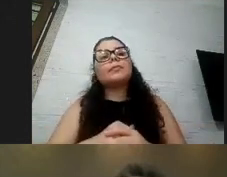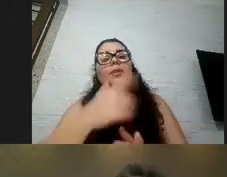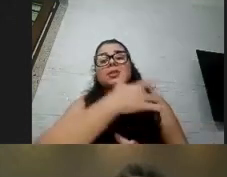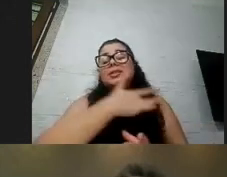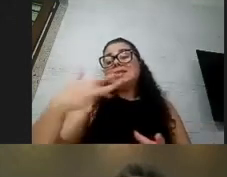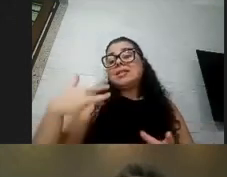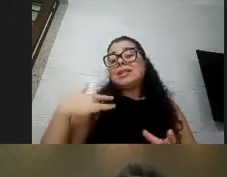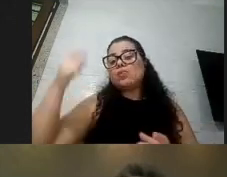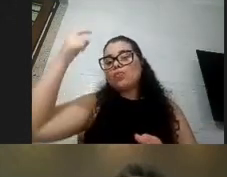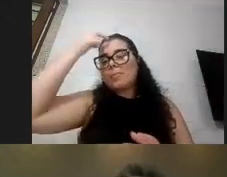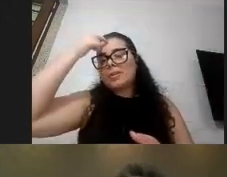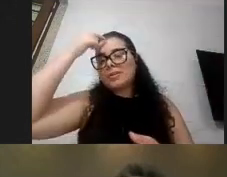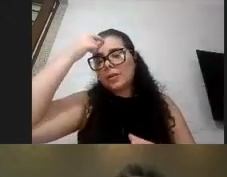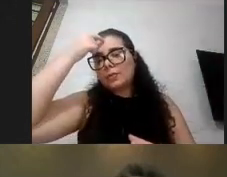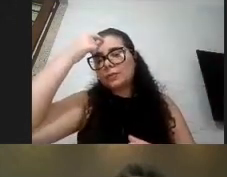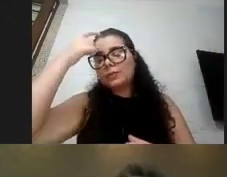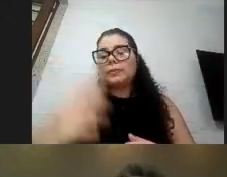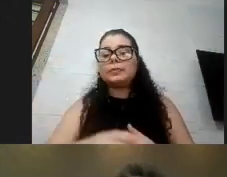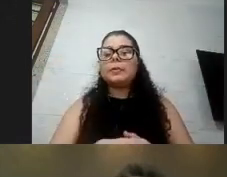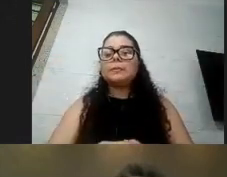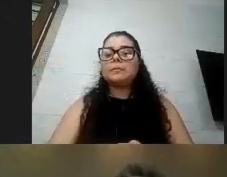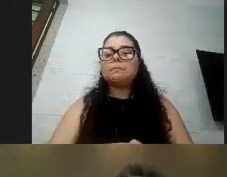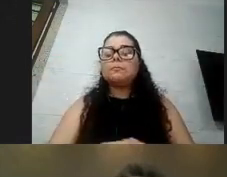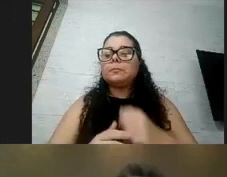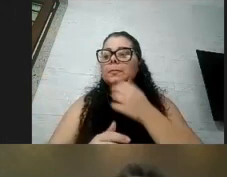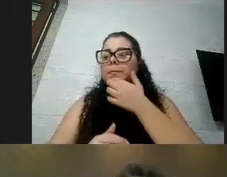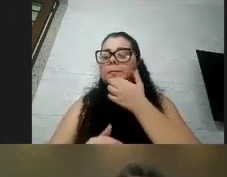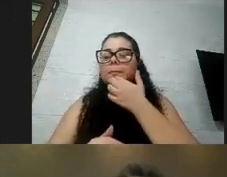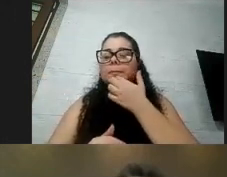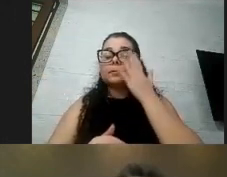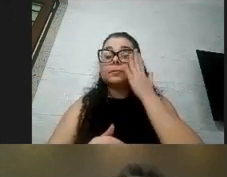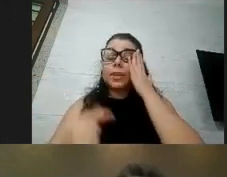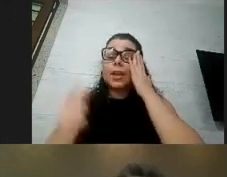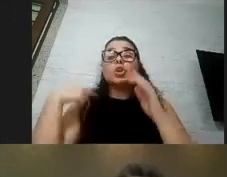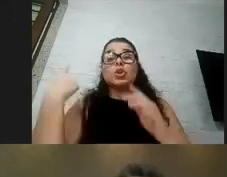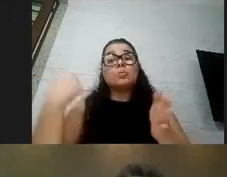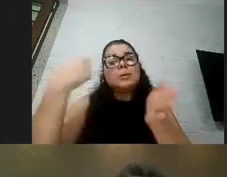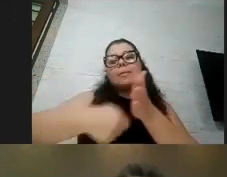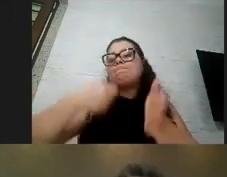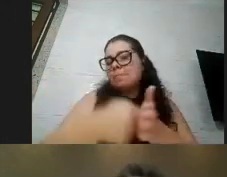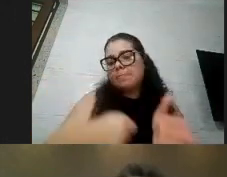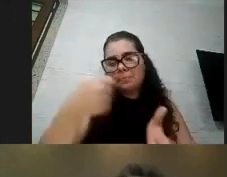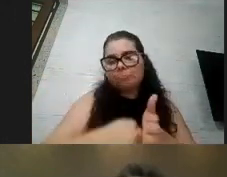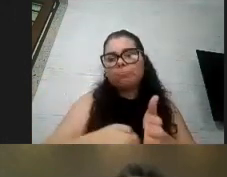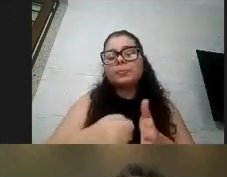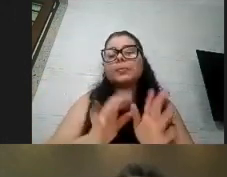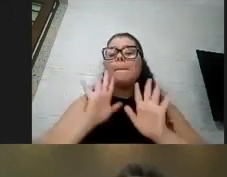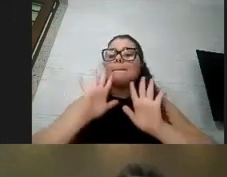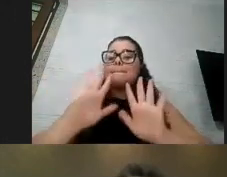é uma coisa que a gente tem batalhado e tudo mas